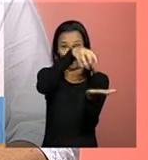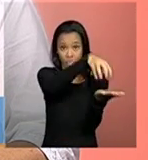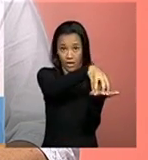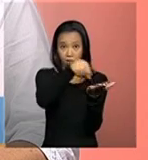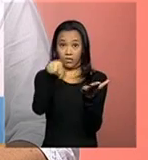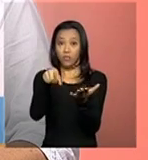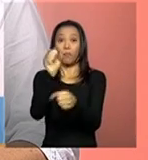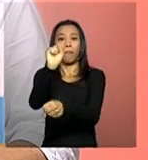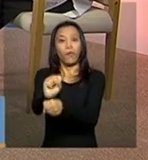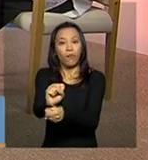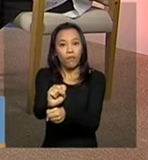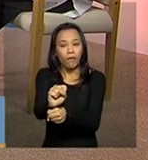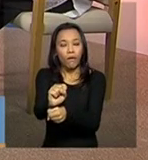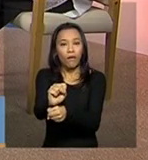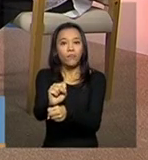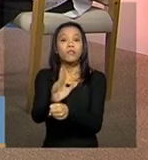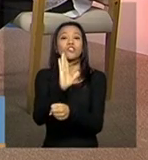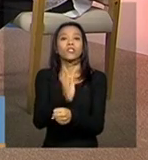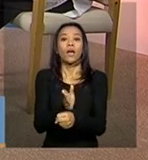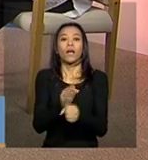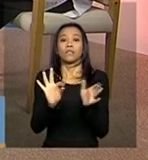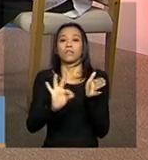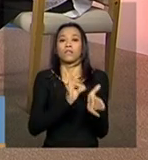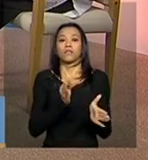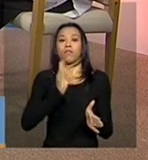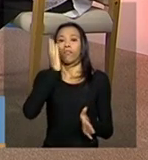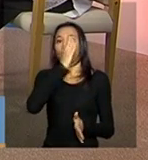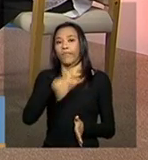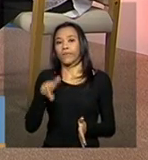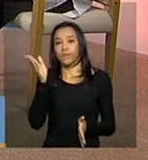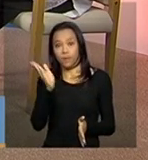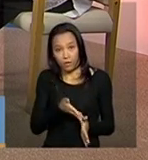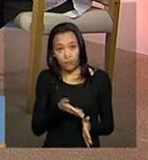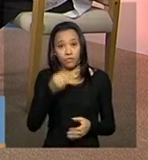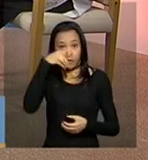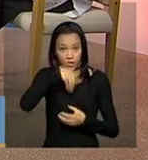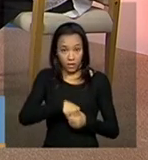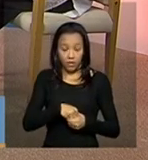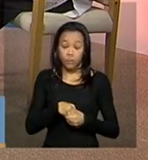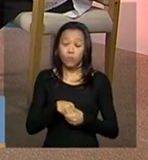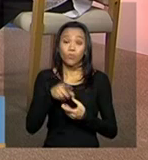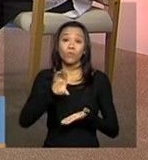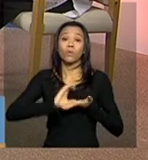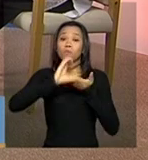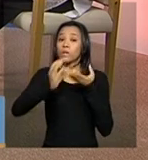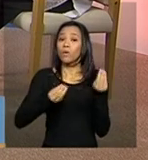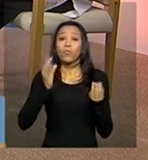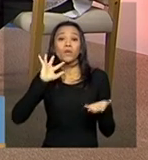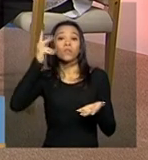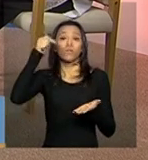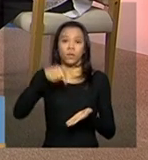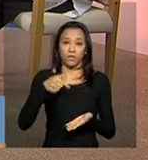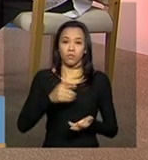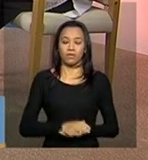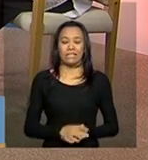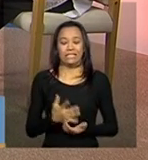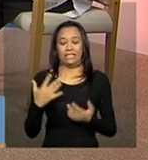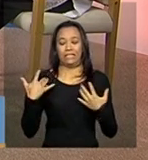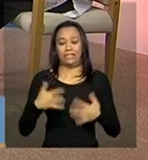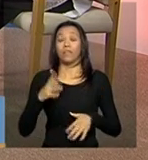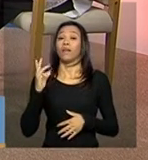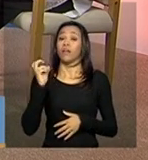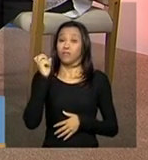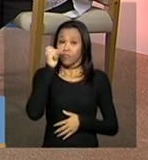serviços com inscrição cancelada no Conselho Municipal de Assistência Social. Então, a questão da exclusão é uma questão bem delicada, né?